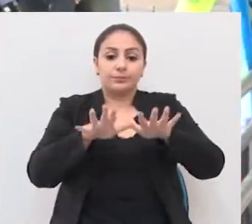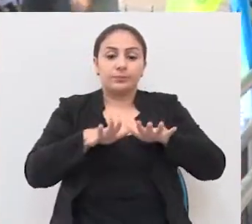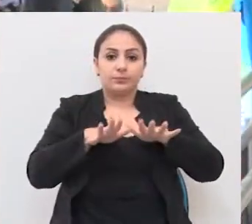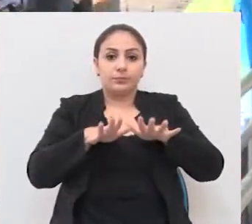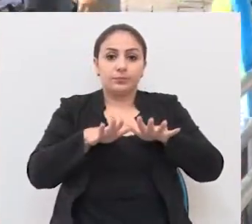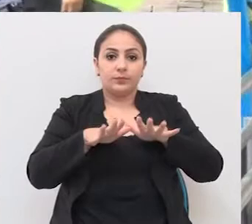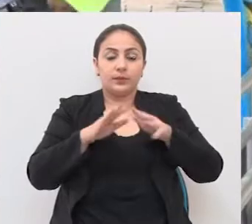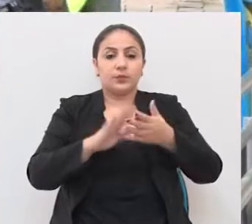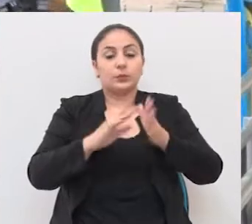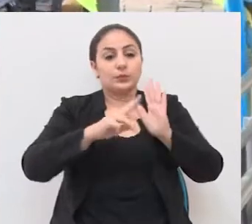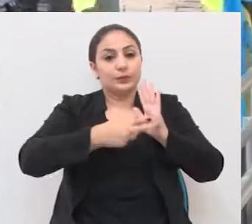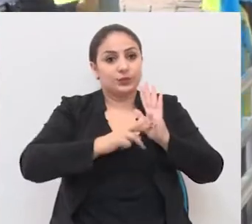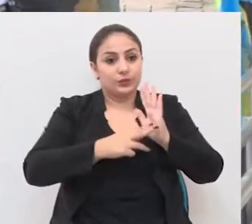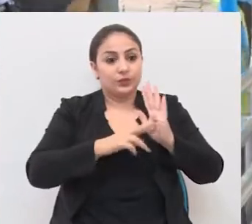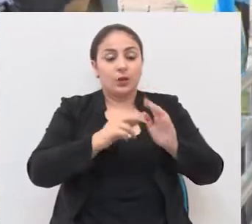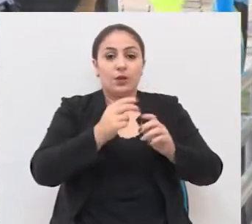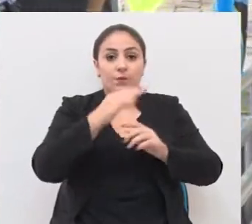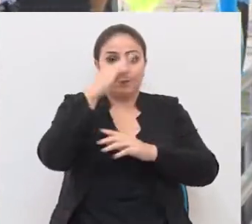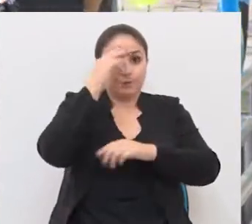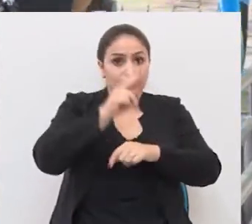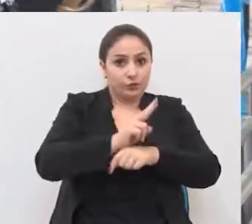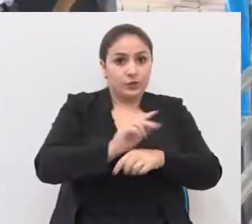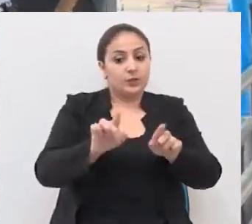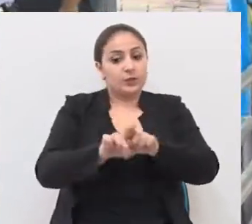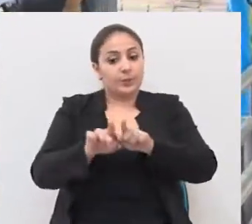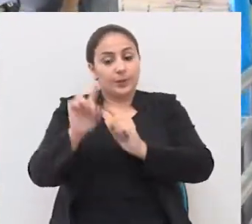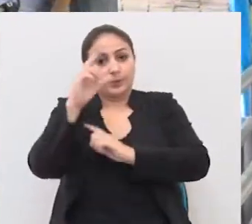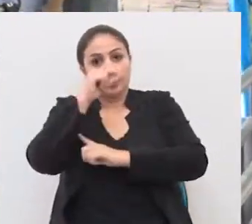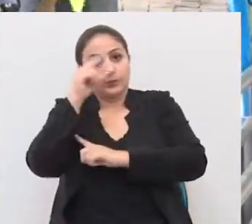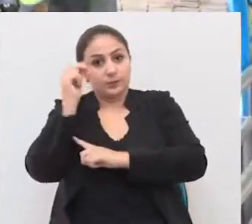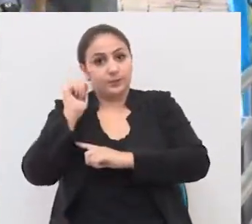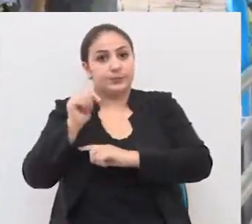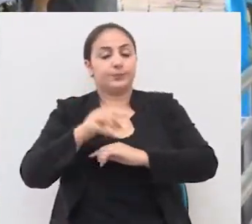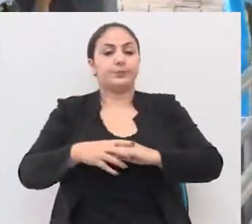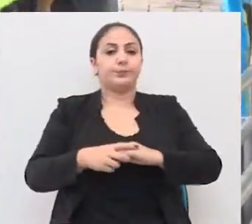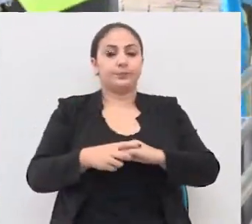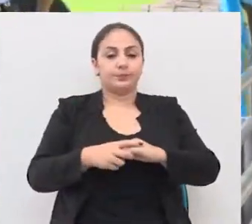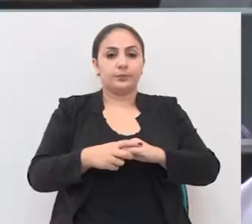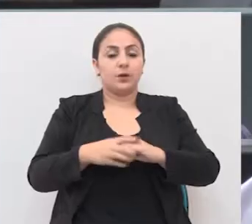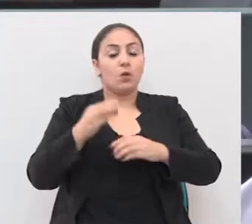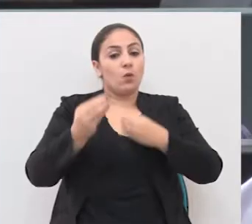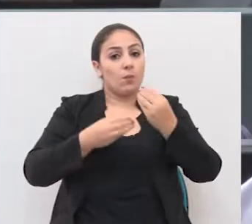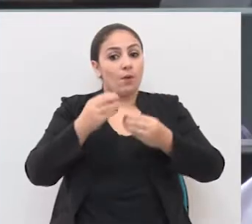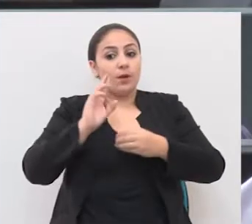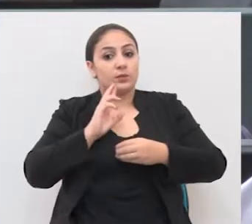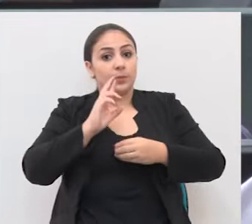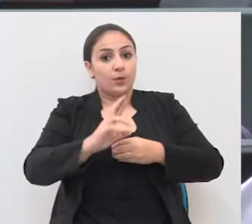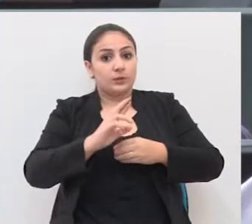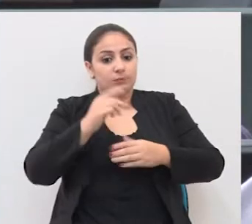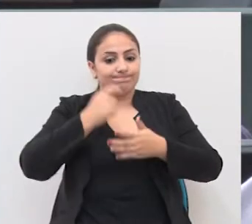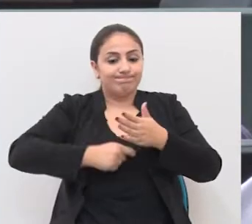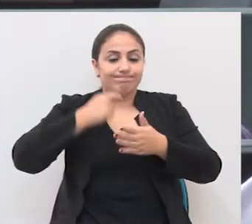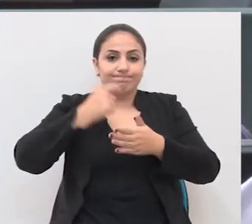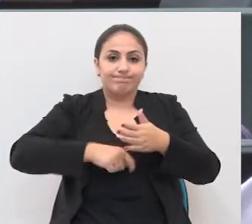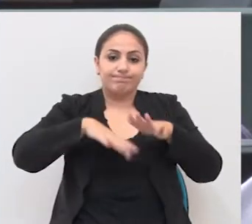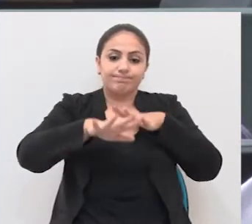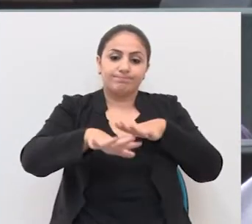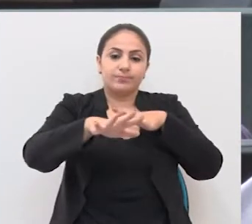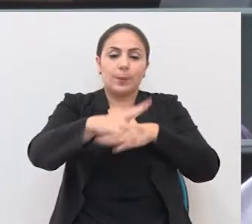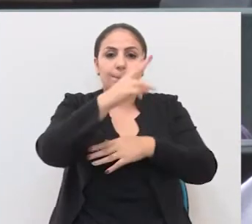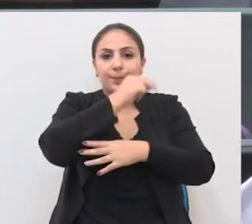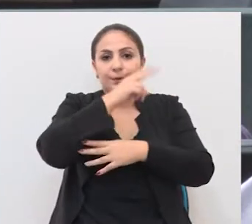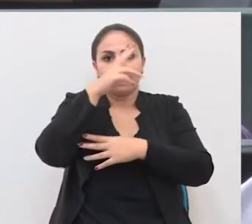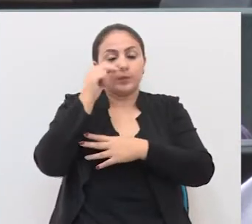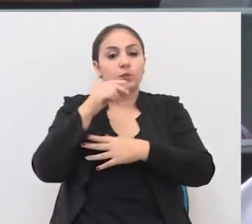uma audiência entre o Sindicato dos Vigilantes e o Poder Executivo. Como resposta às reivindicações,